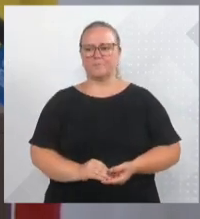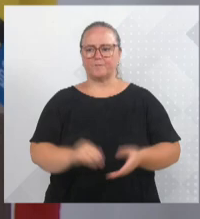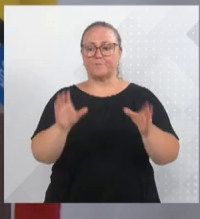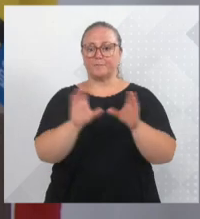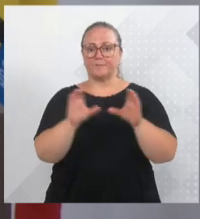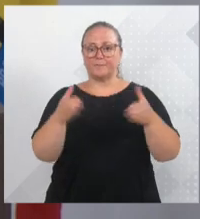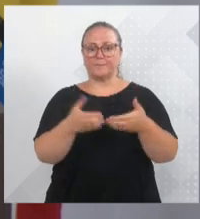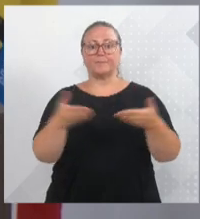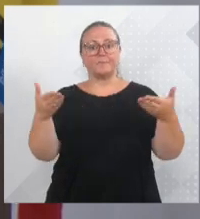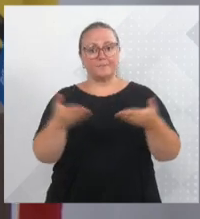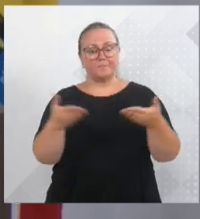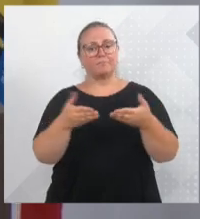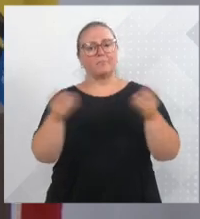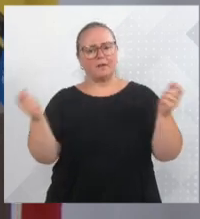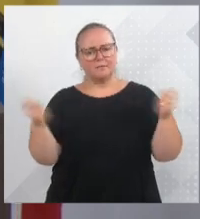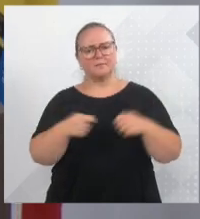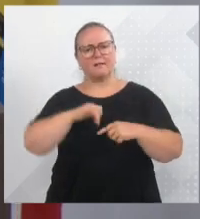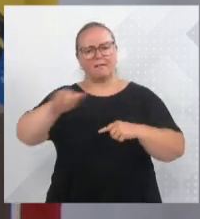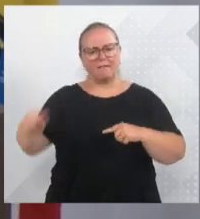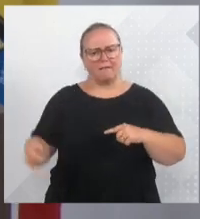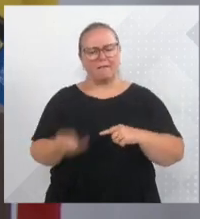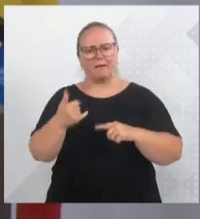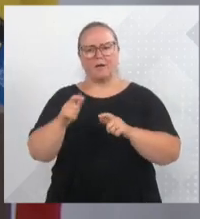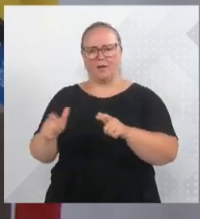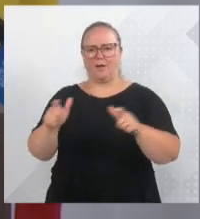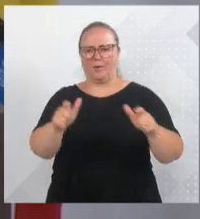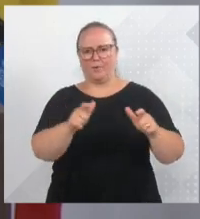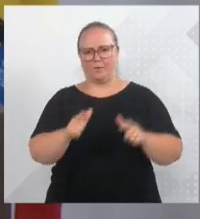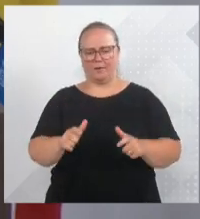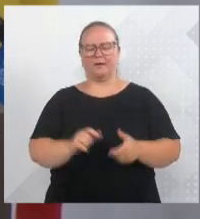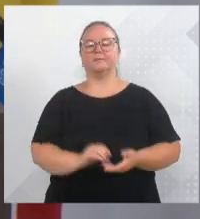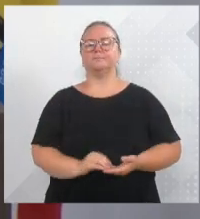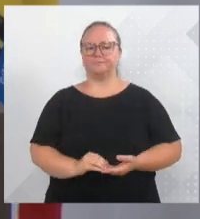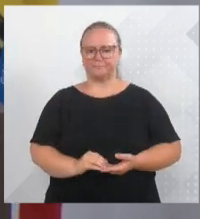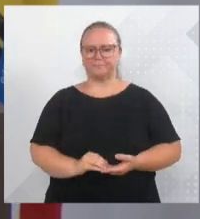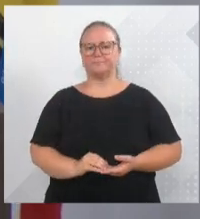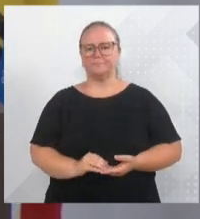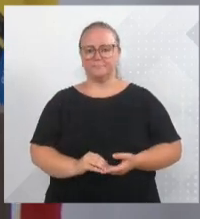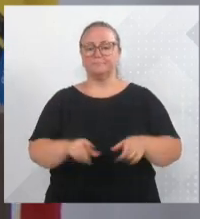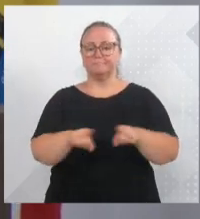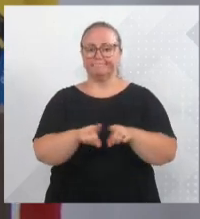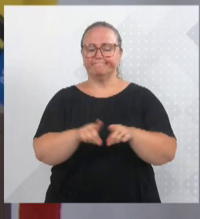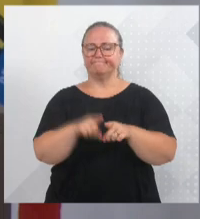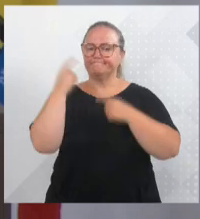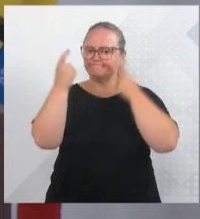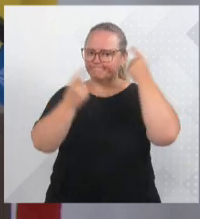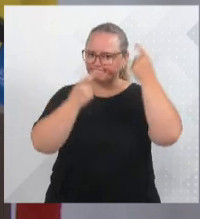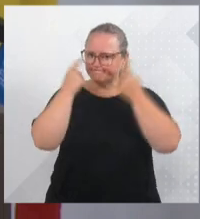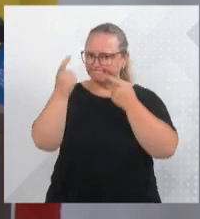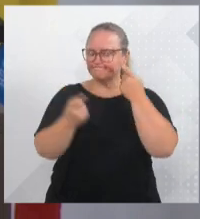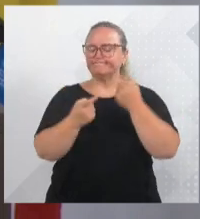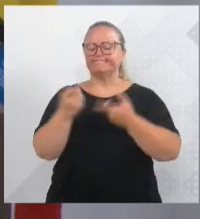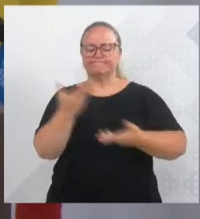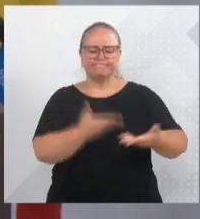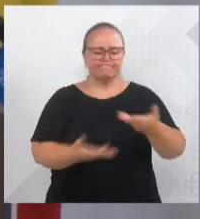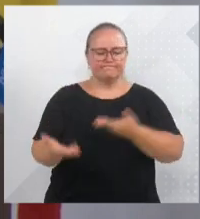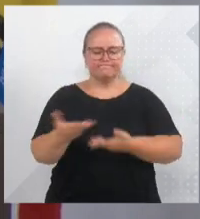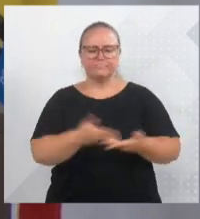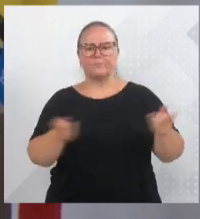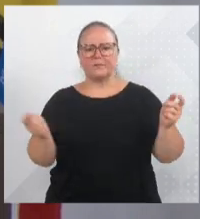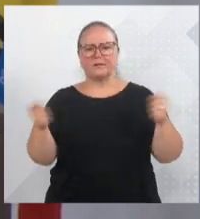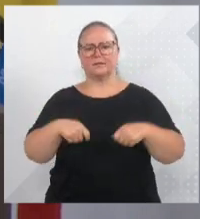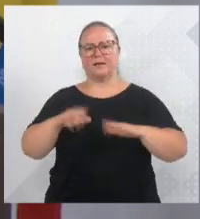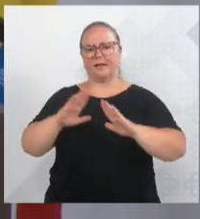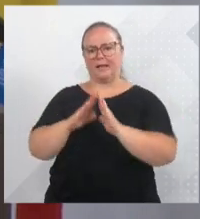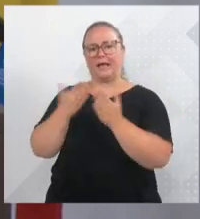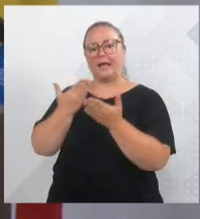de usar e usufruir daquele espaço. Principalmente uma grande preocupação é que aquele espaço também fosse compartilhado e utilizado com a escola,